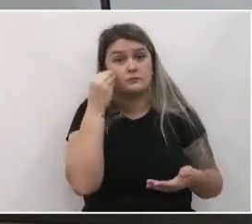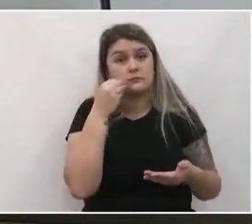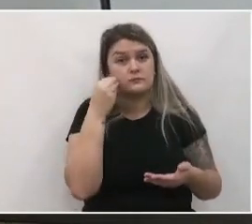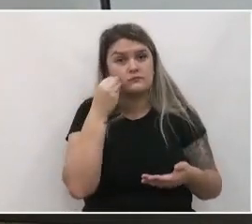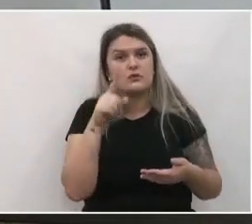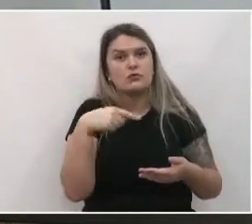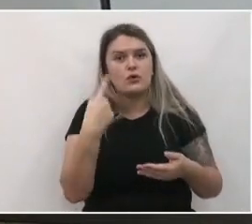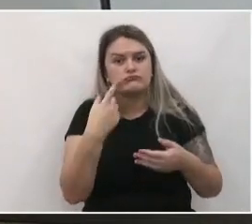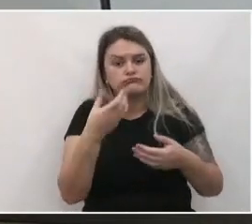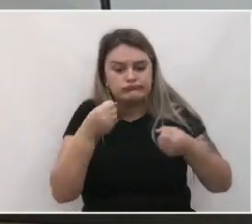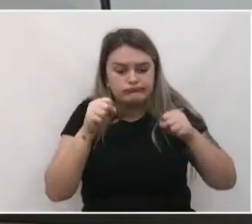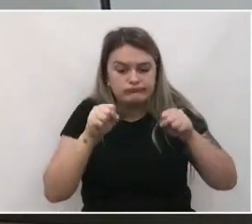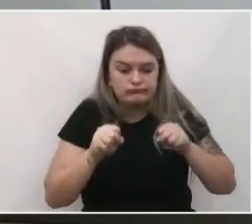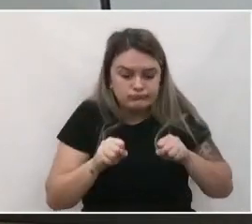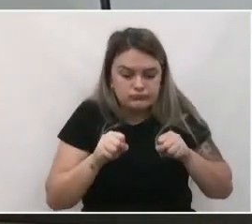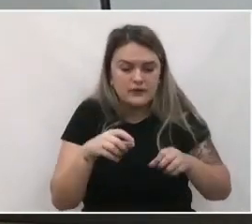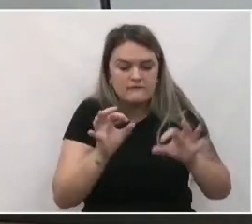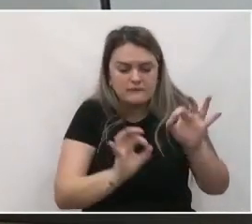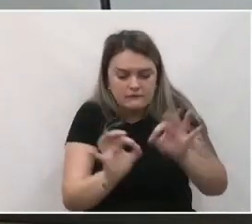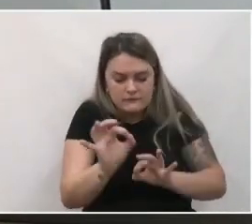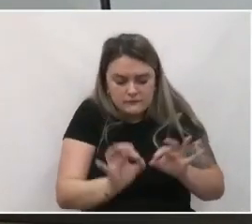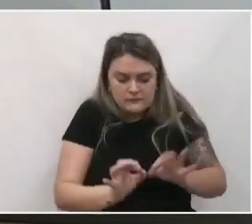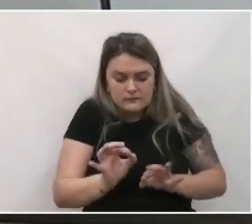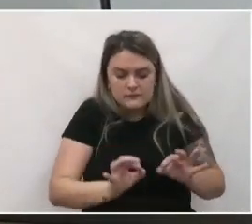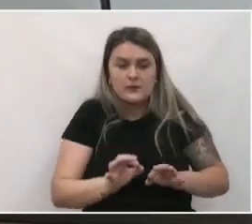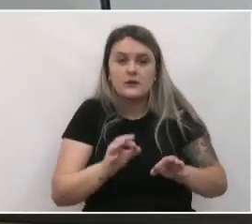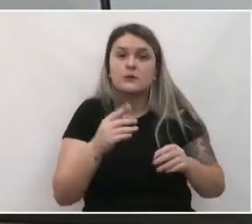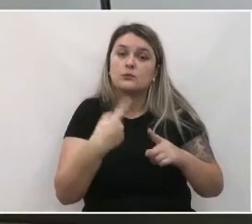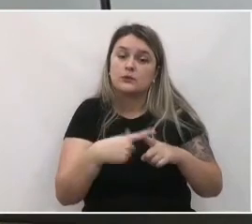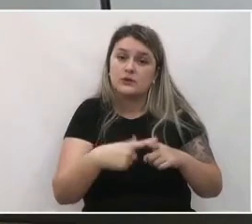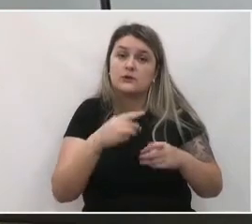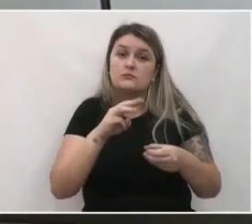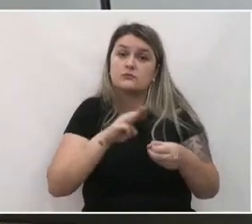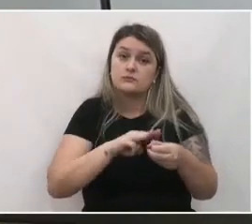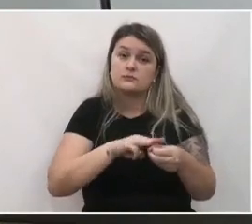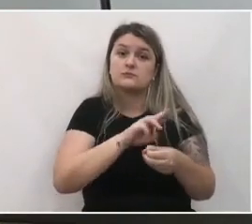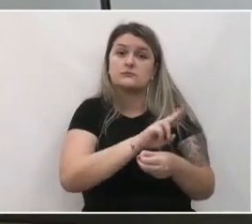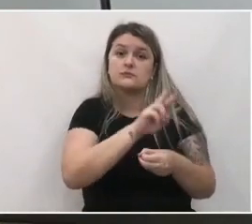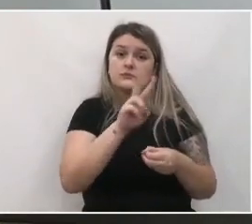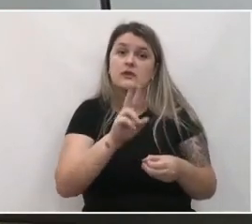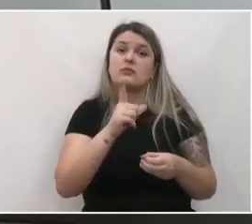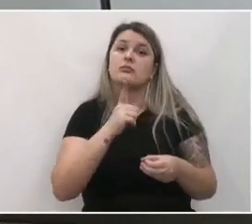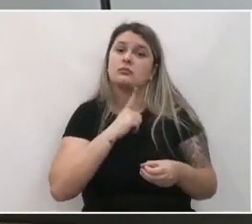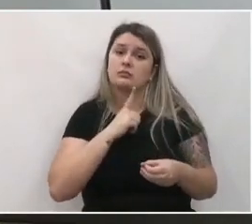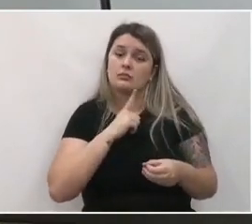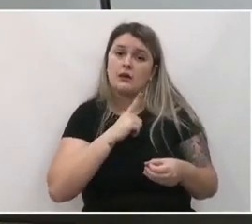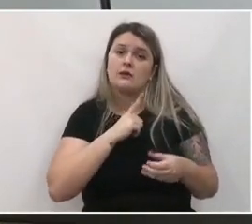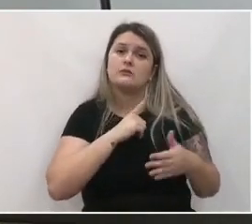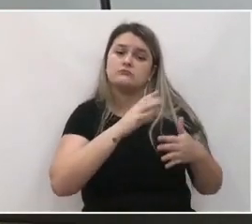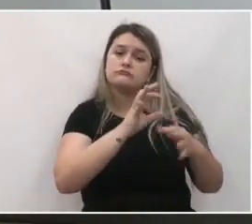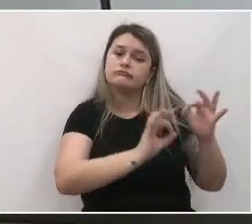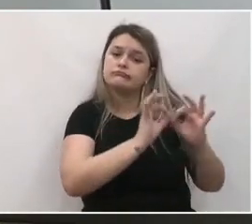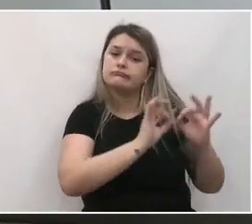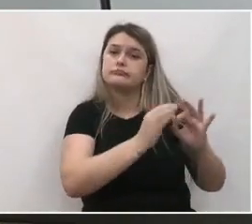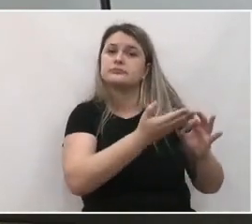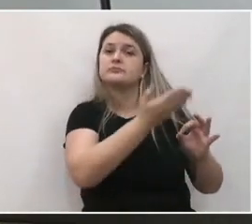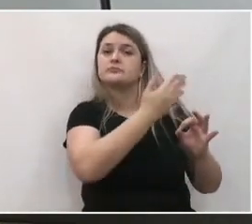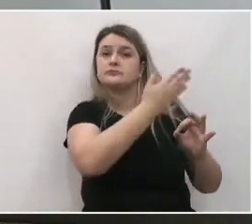nos debruçando sobre a revisão do Plano Diretor, já que o município de Unão de Vitória já possui planos anteriores.